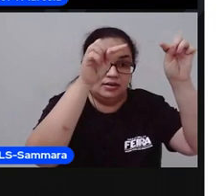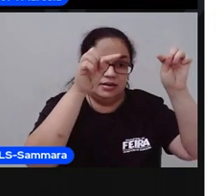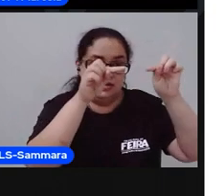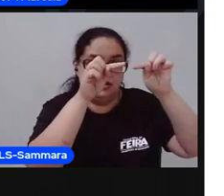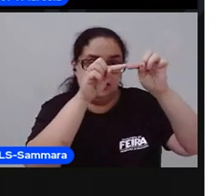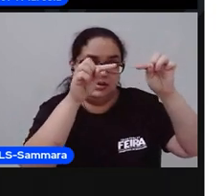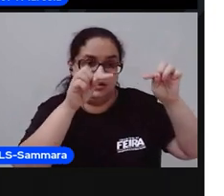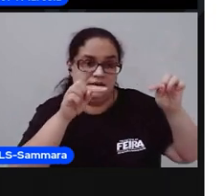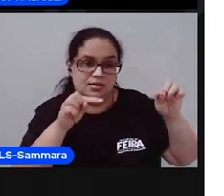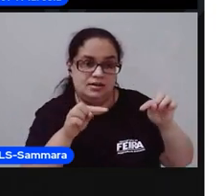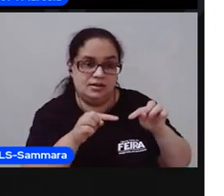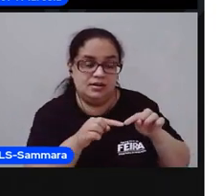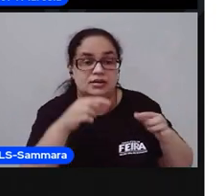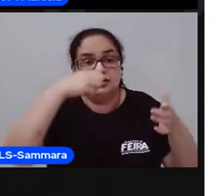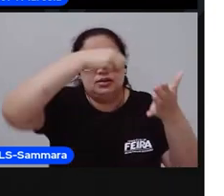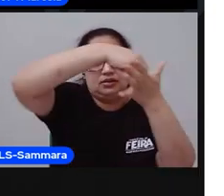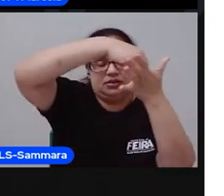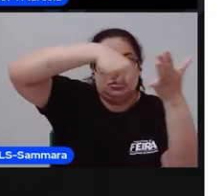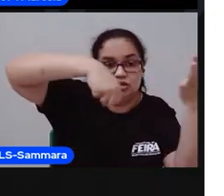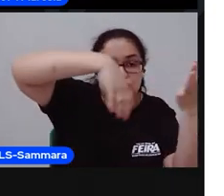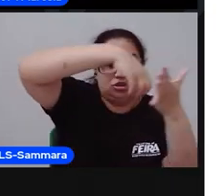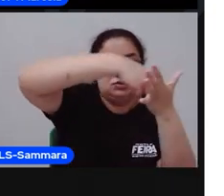desse que tá aí na atividade, tá?